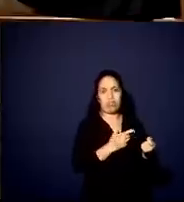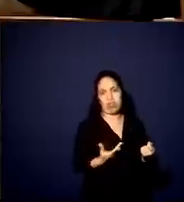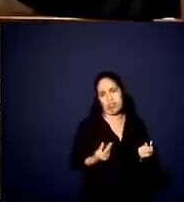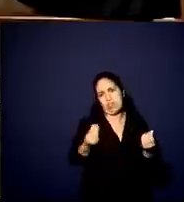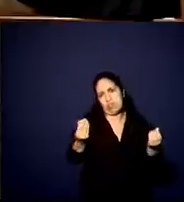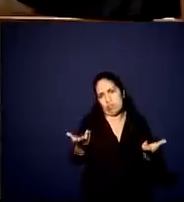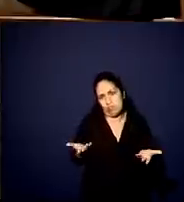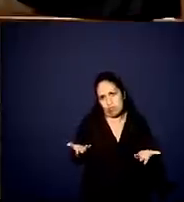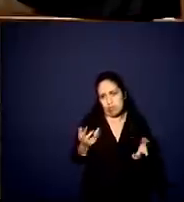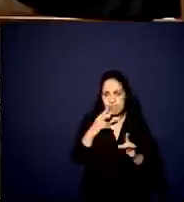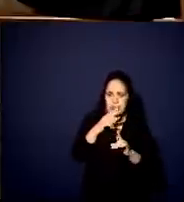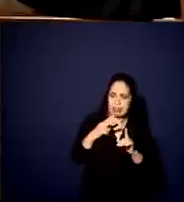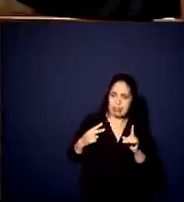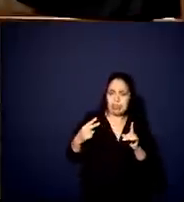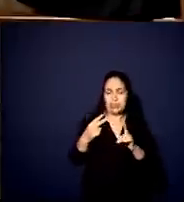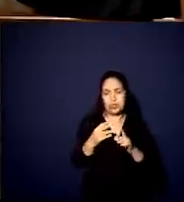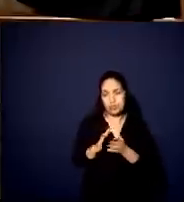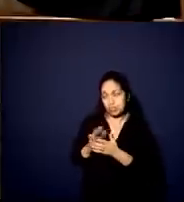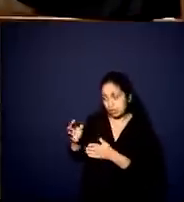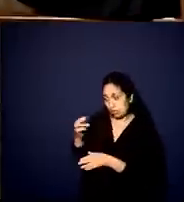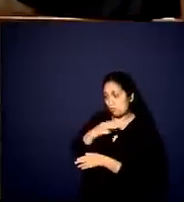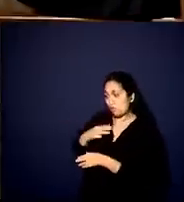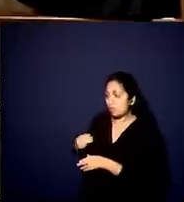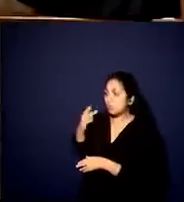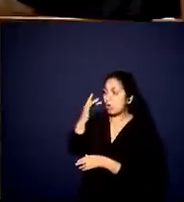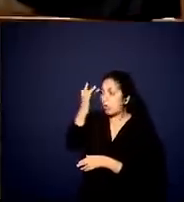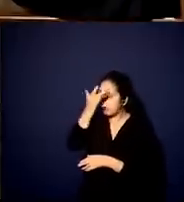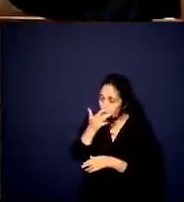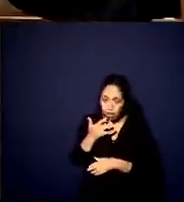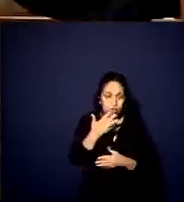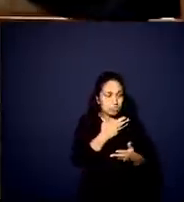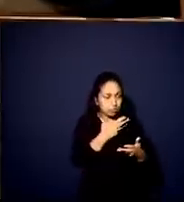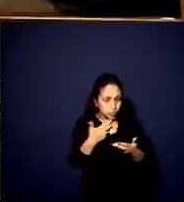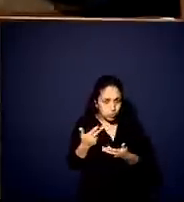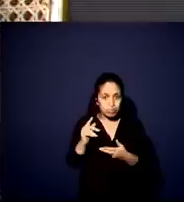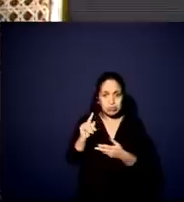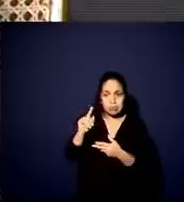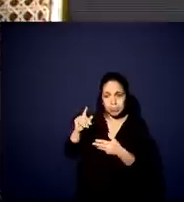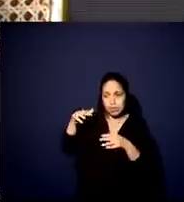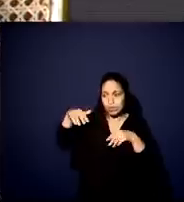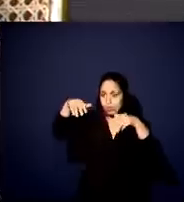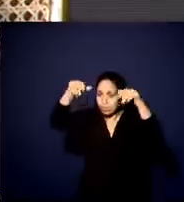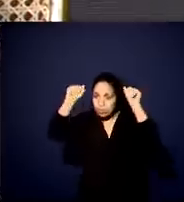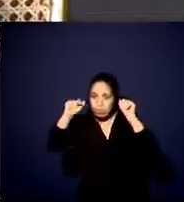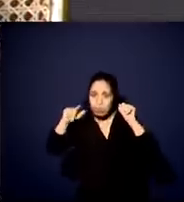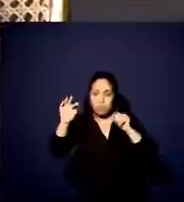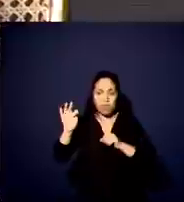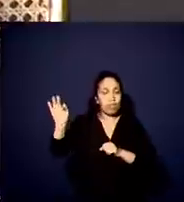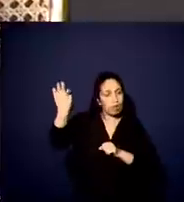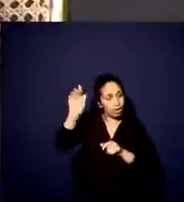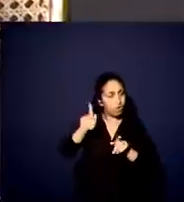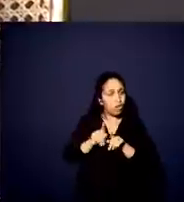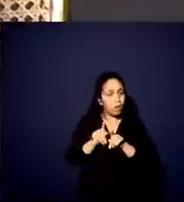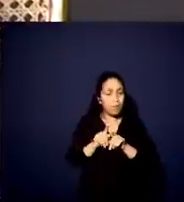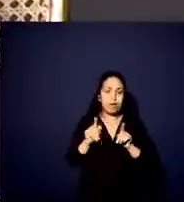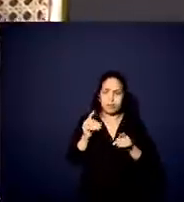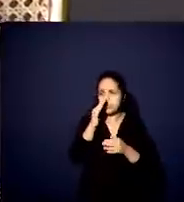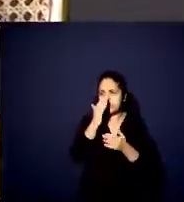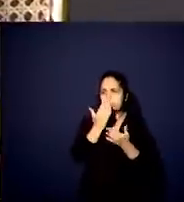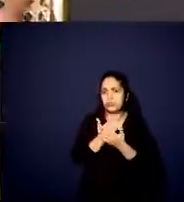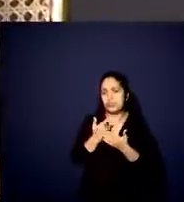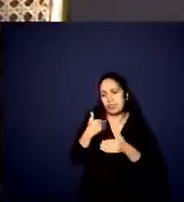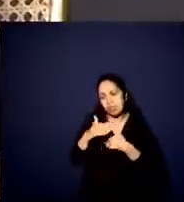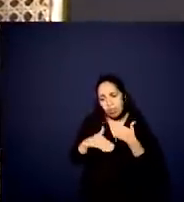uma perspectiva. Fomos bem acolhidos pelo ministro Fernando Haddad, pelos ministros do Supremo Tribunal Federal, e confiamos que terá bom encaminhamento,